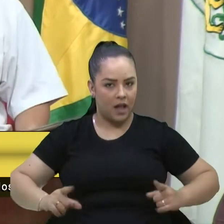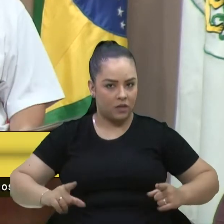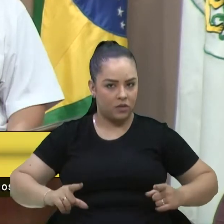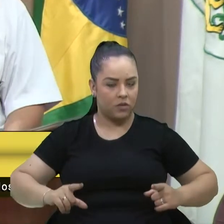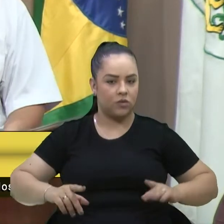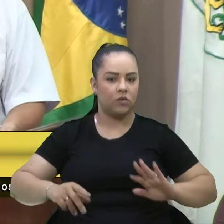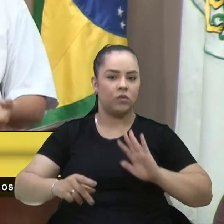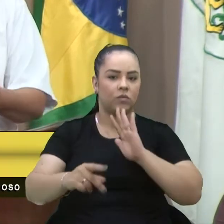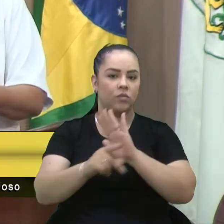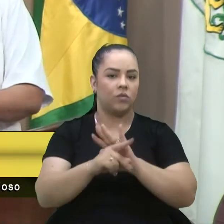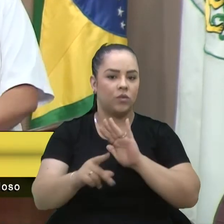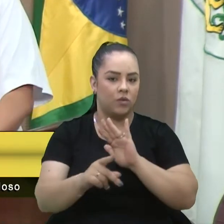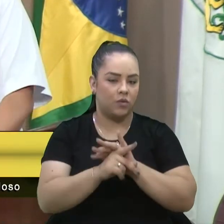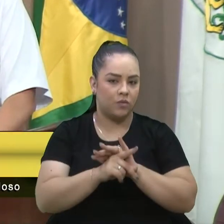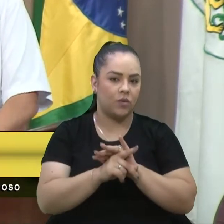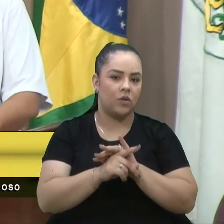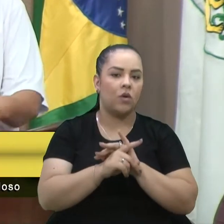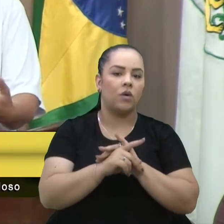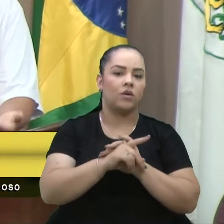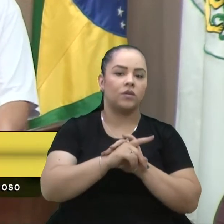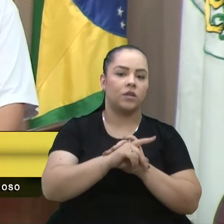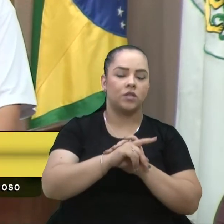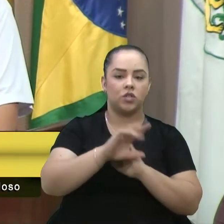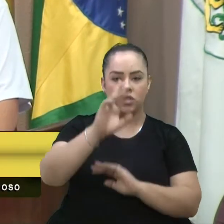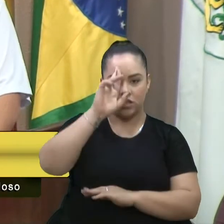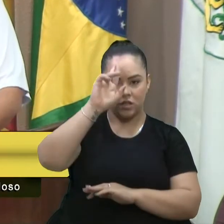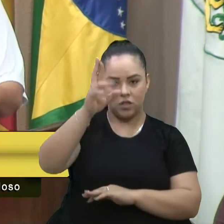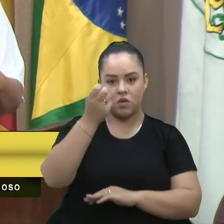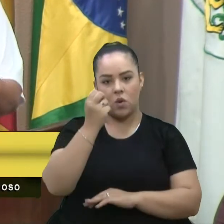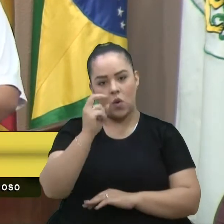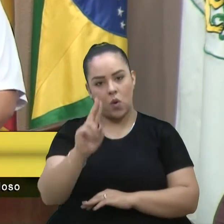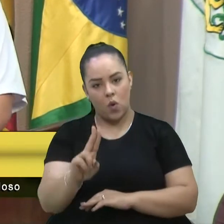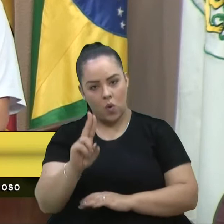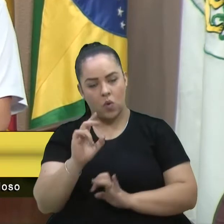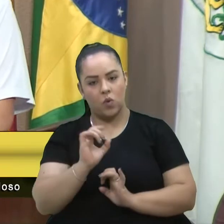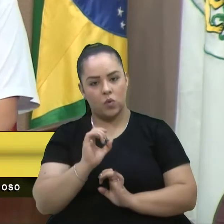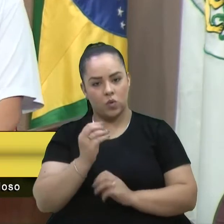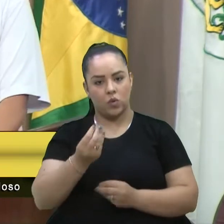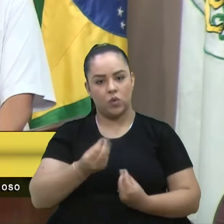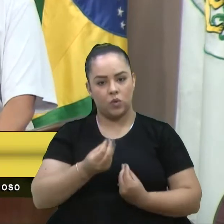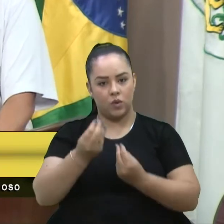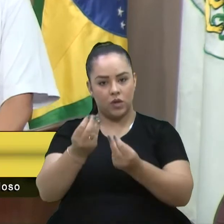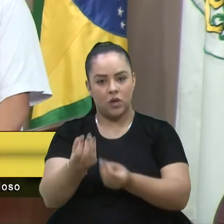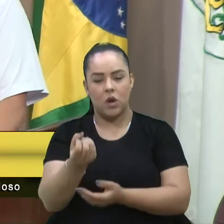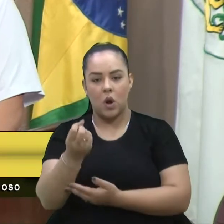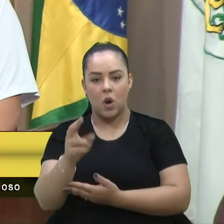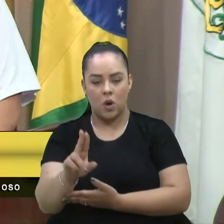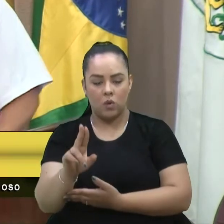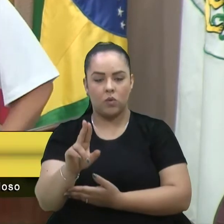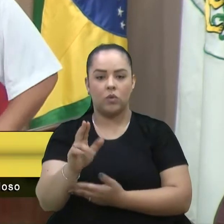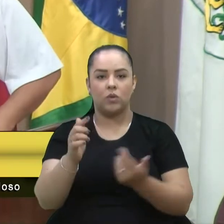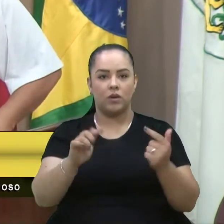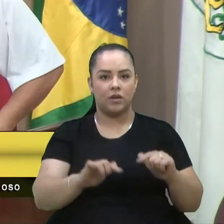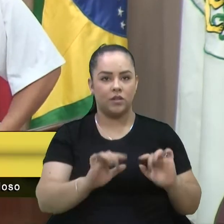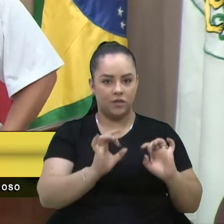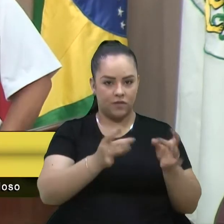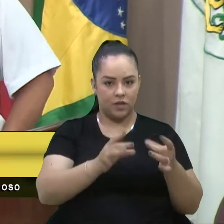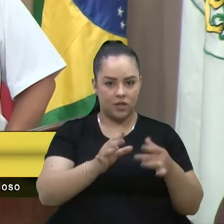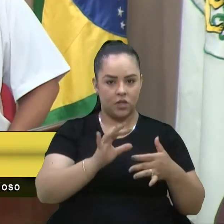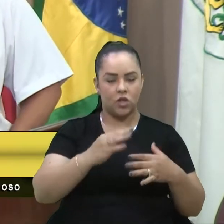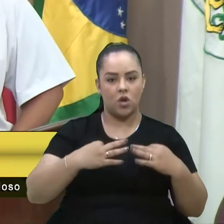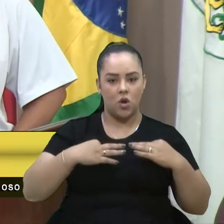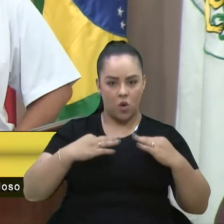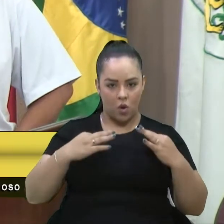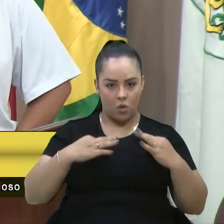custeadas, ou pela direção, ou por doações, ou ainda um brechó que nós temos lá na nossa sede,